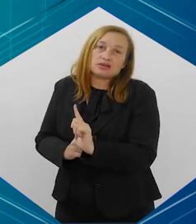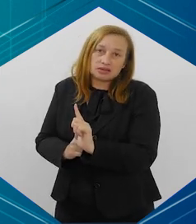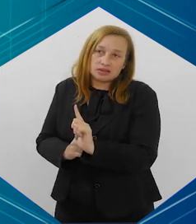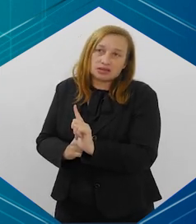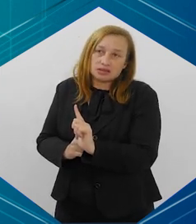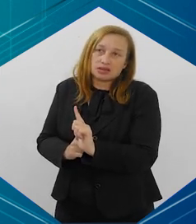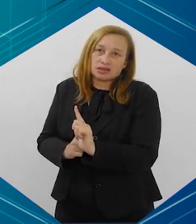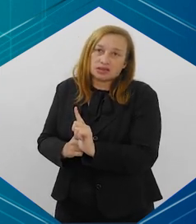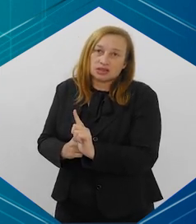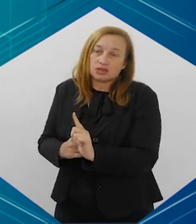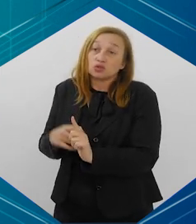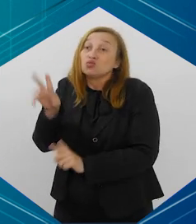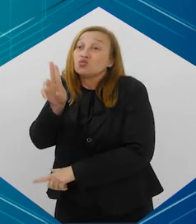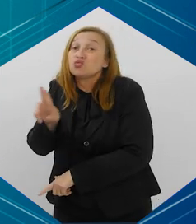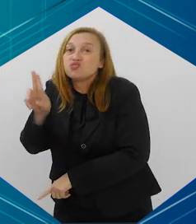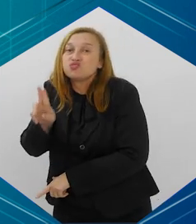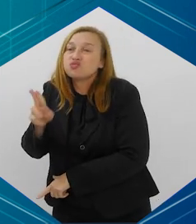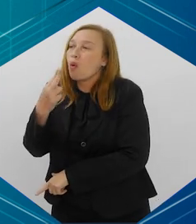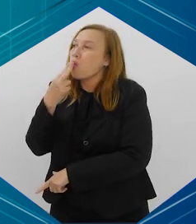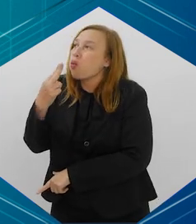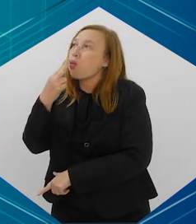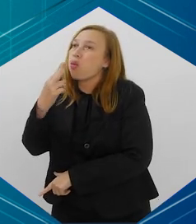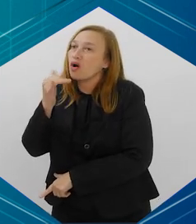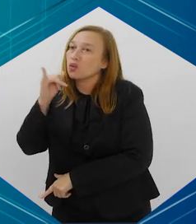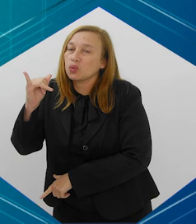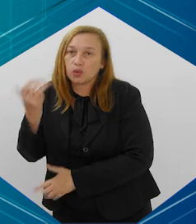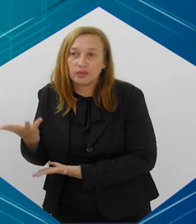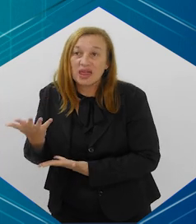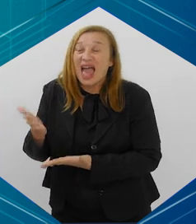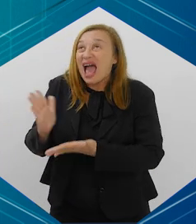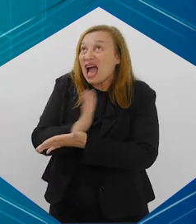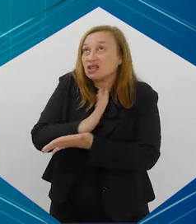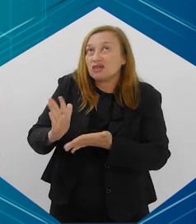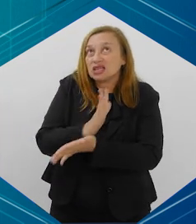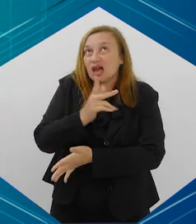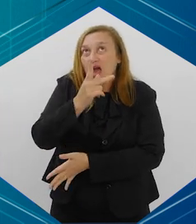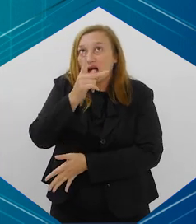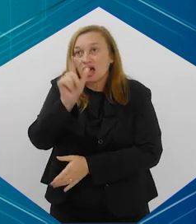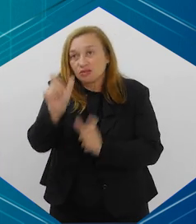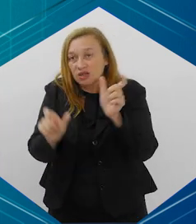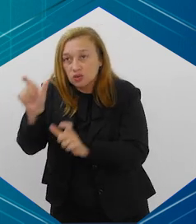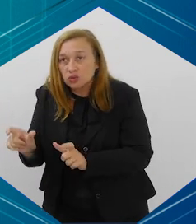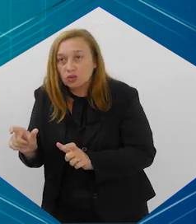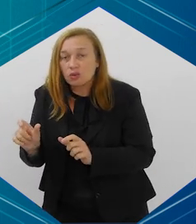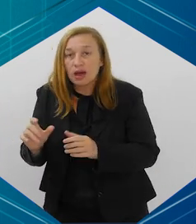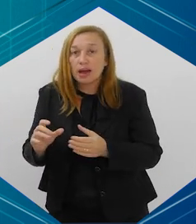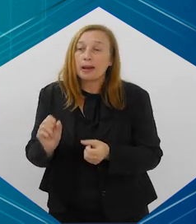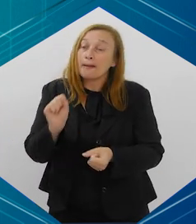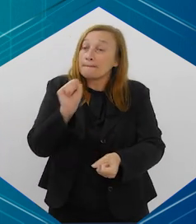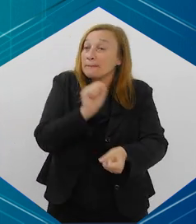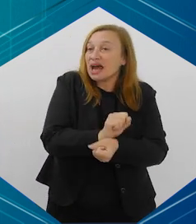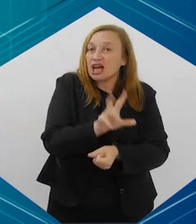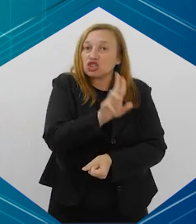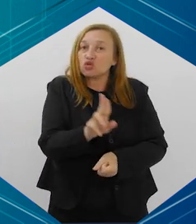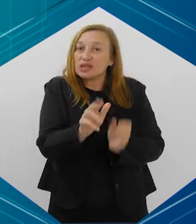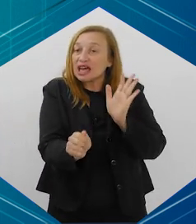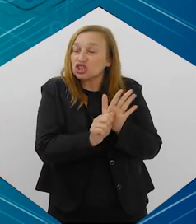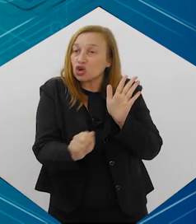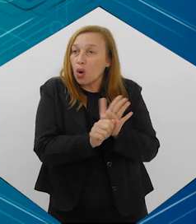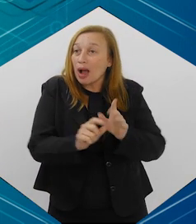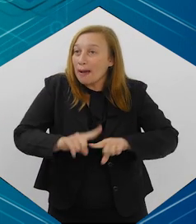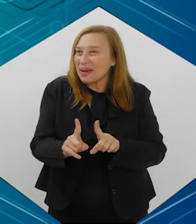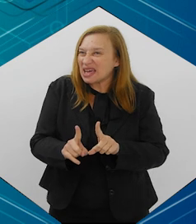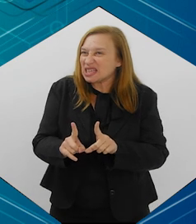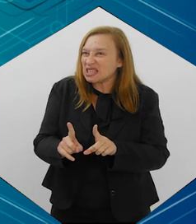química que existe no mundo, né? As pessoas, às vezes, conseguem deixar de fumar, deixar de usar algum tipo de droga,